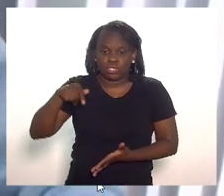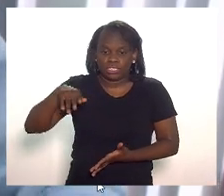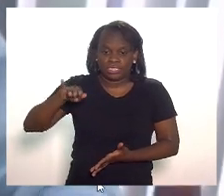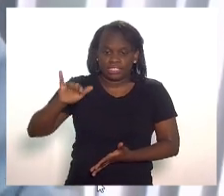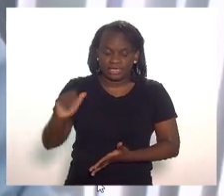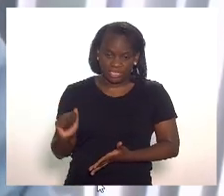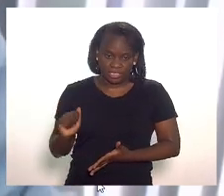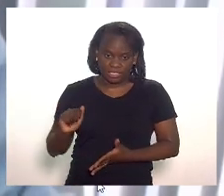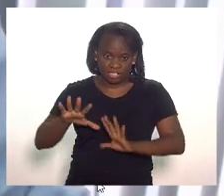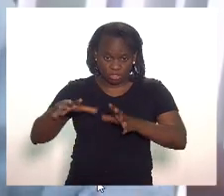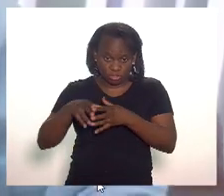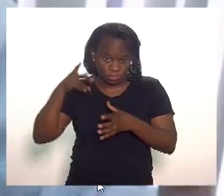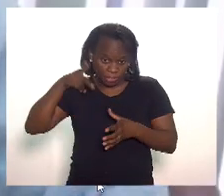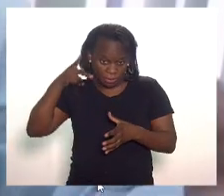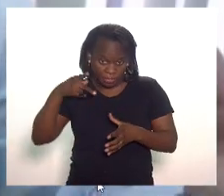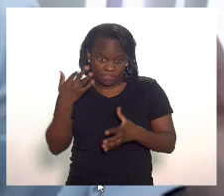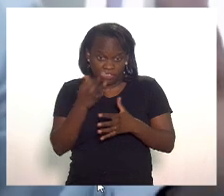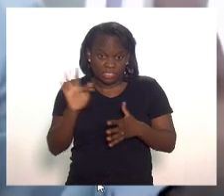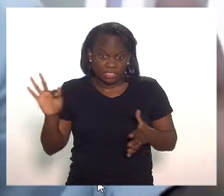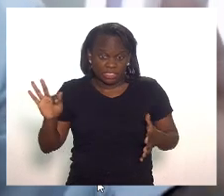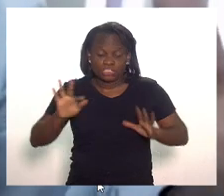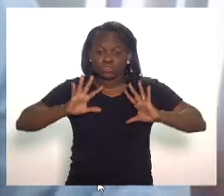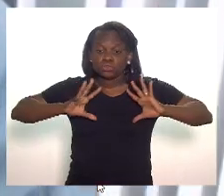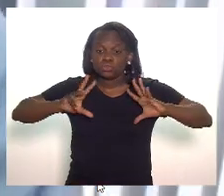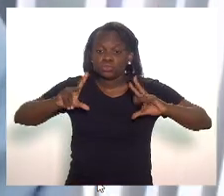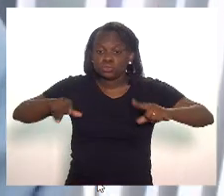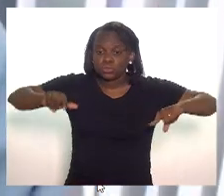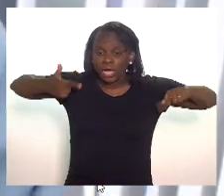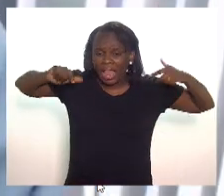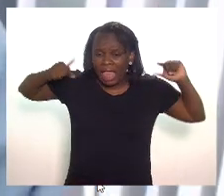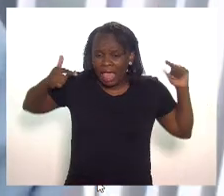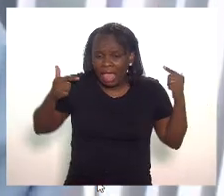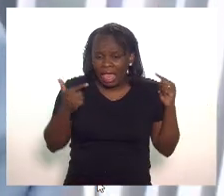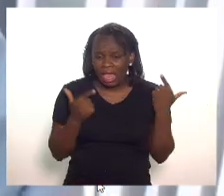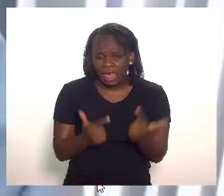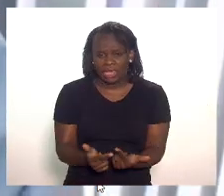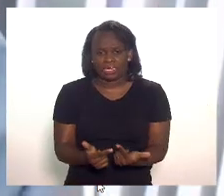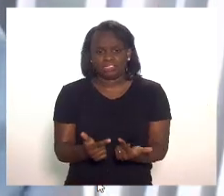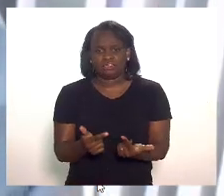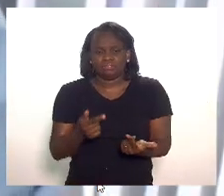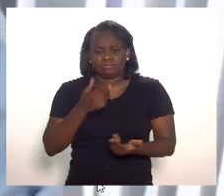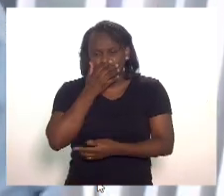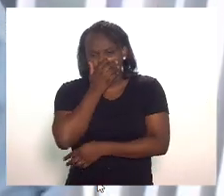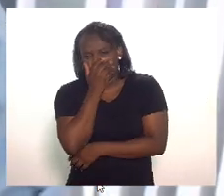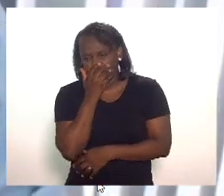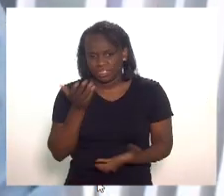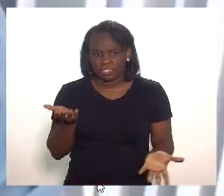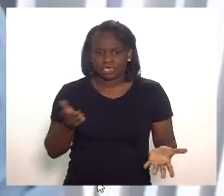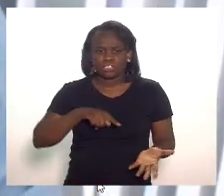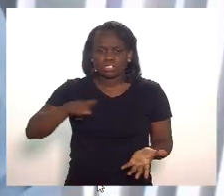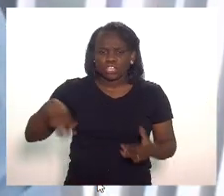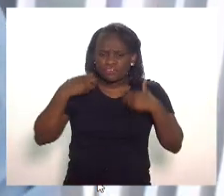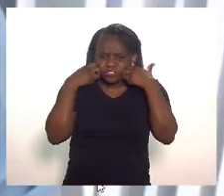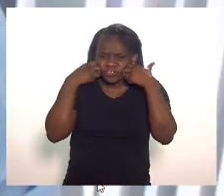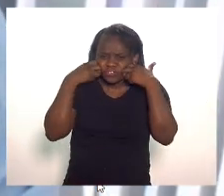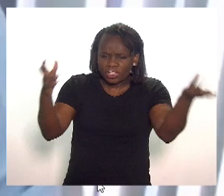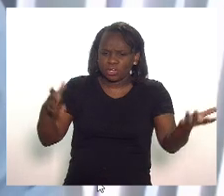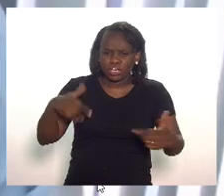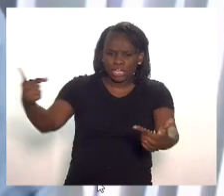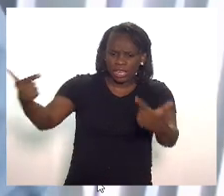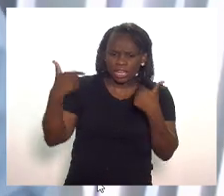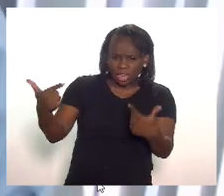oposição e situação veio abaixo em gargalhadas em sorrisos irônicos nós estamos sendo